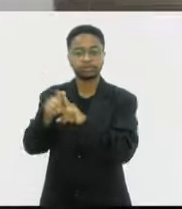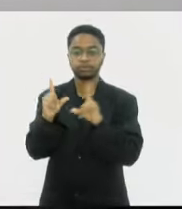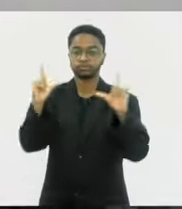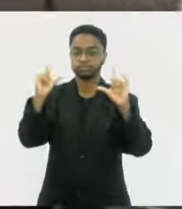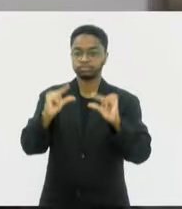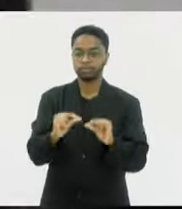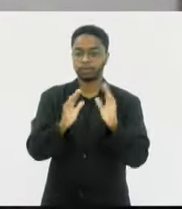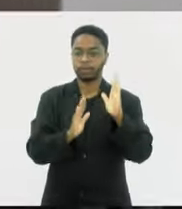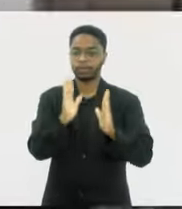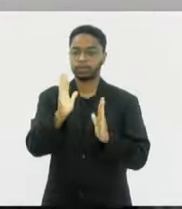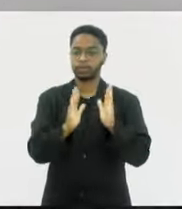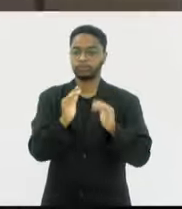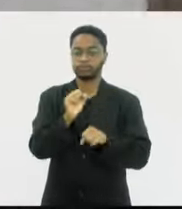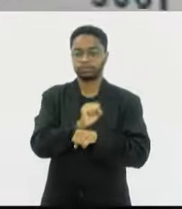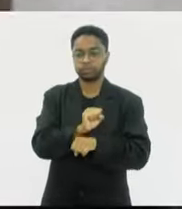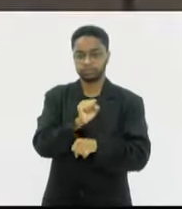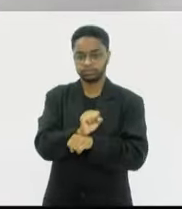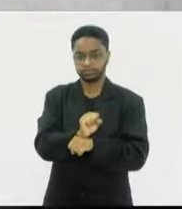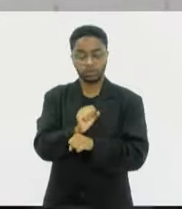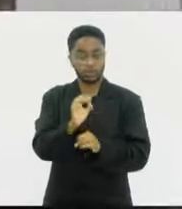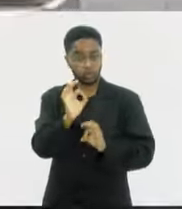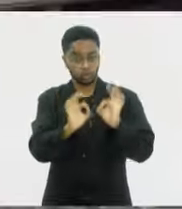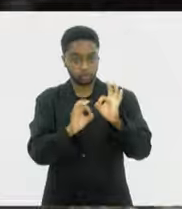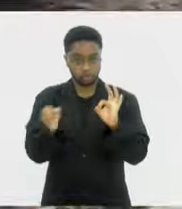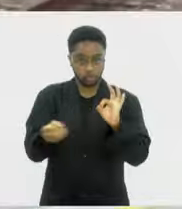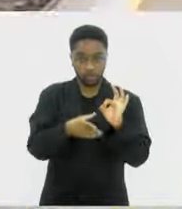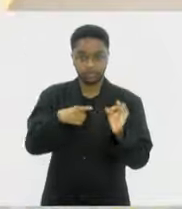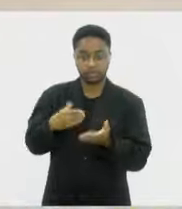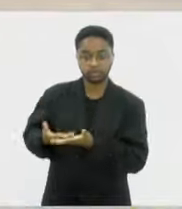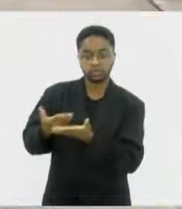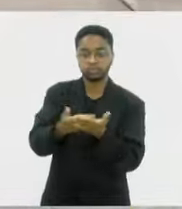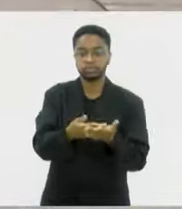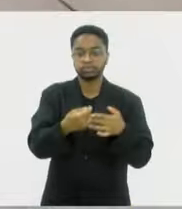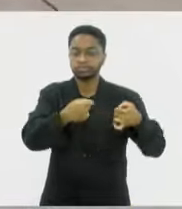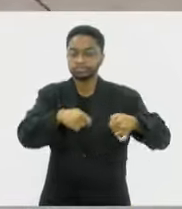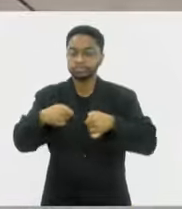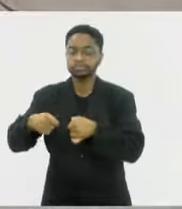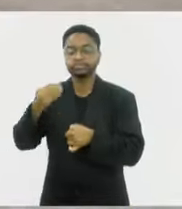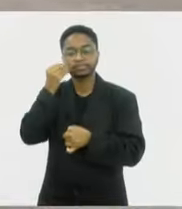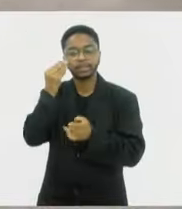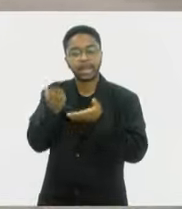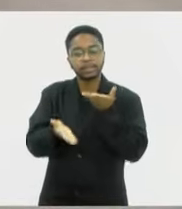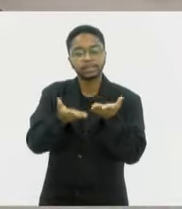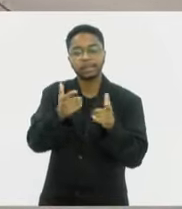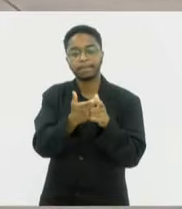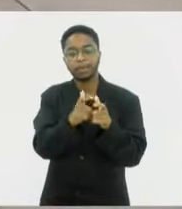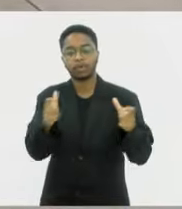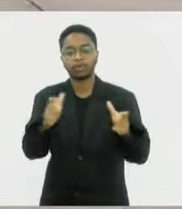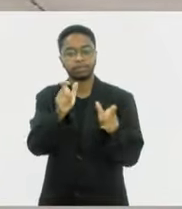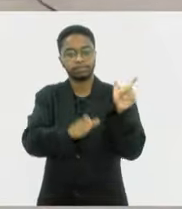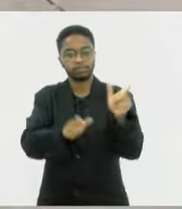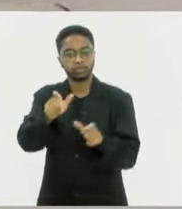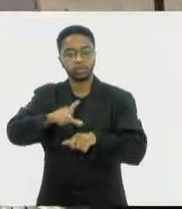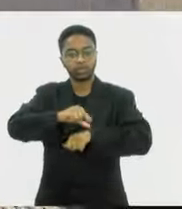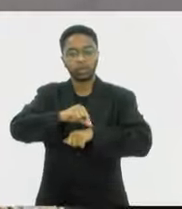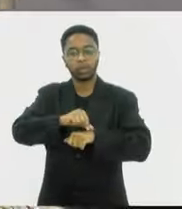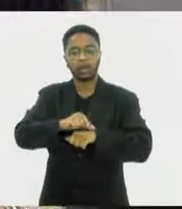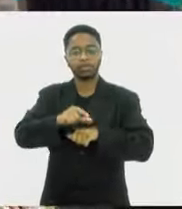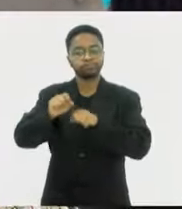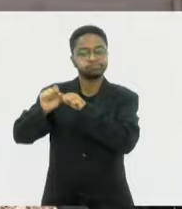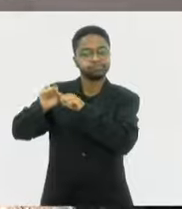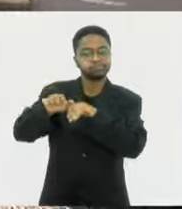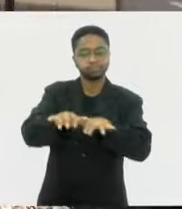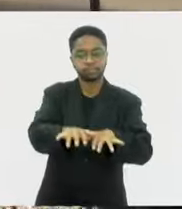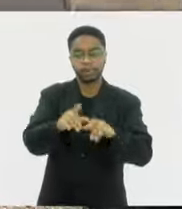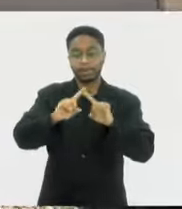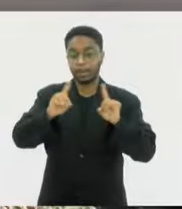Esta nova programação, elaborada com base em estudos de demanda, vai atender a um número maior de passageiros nos horários de pico. O